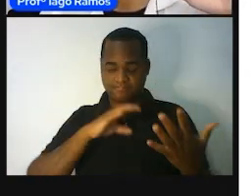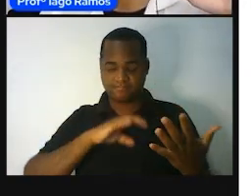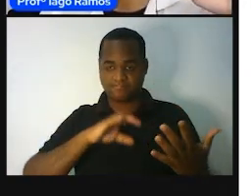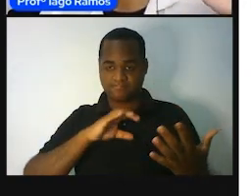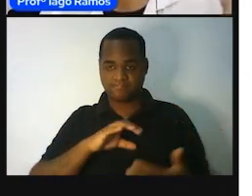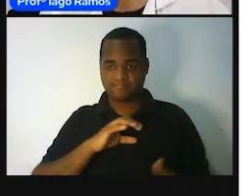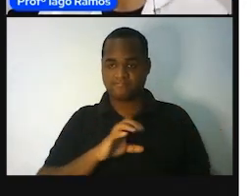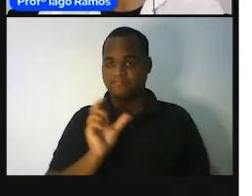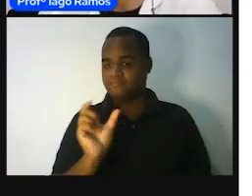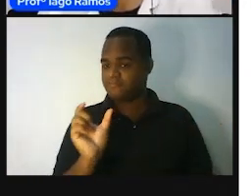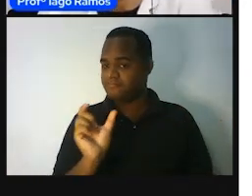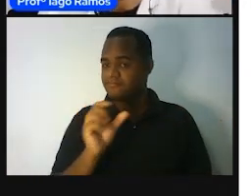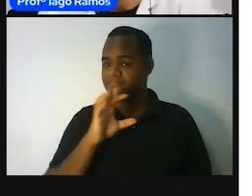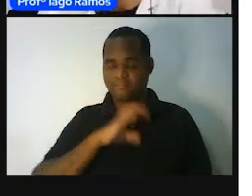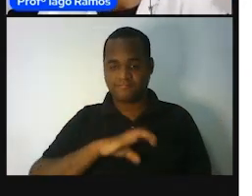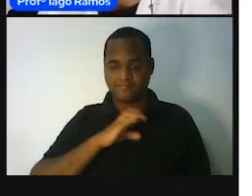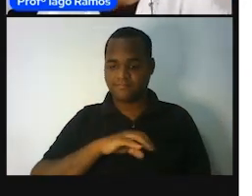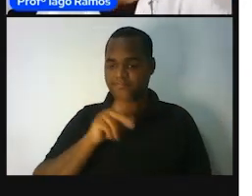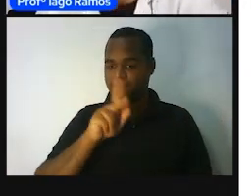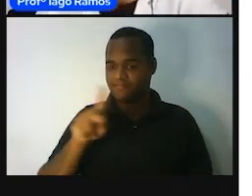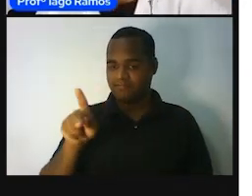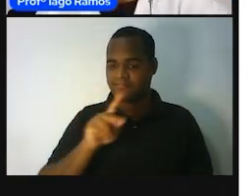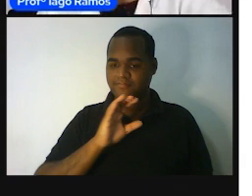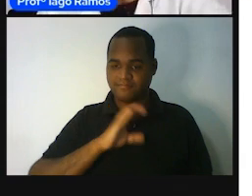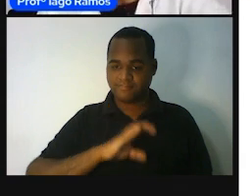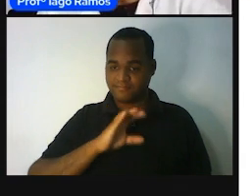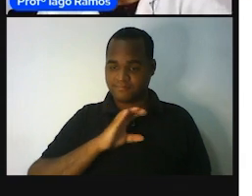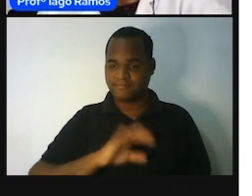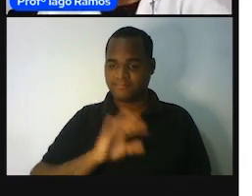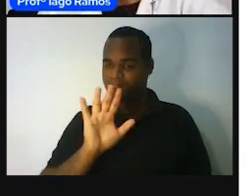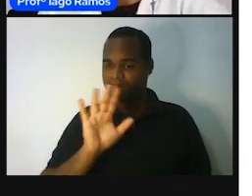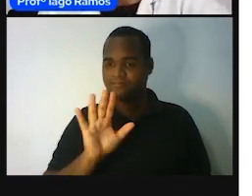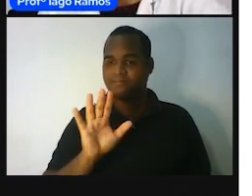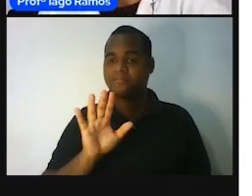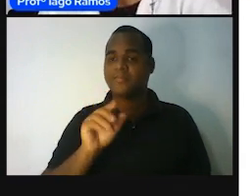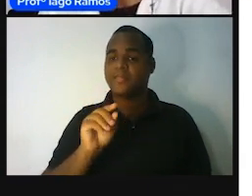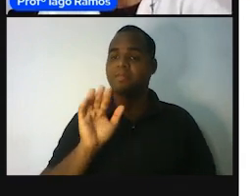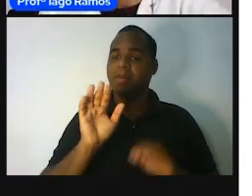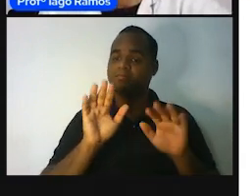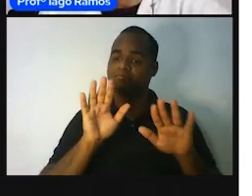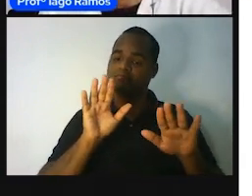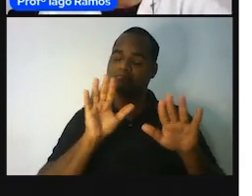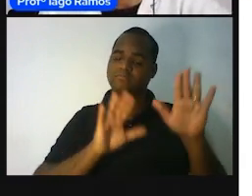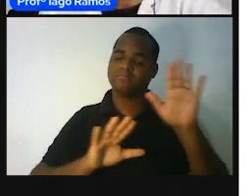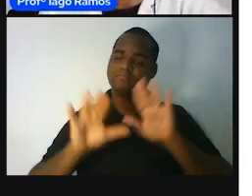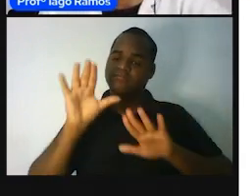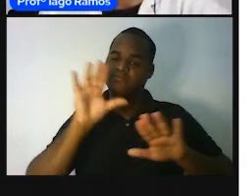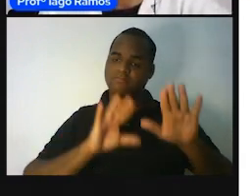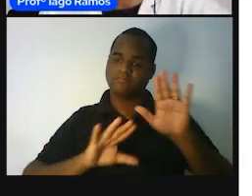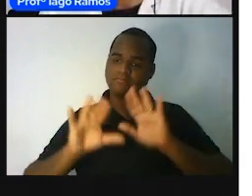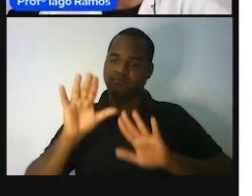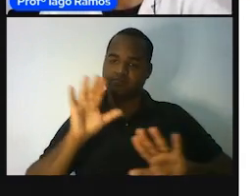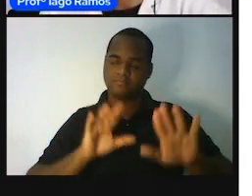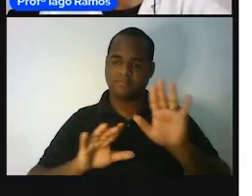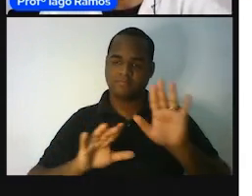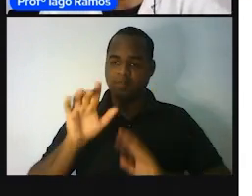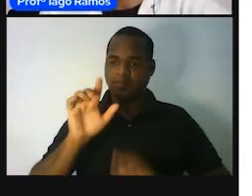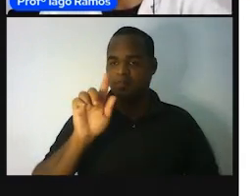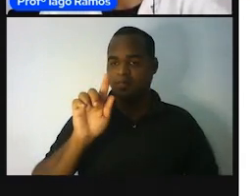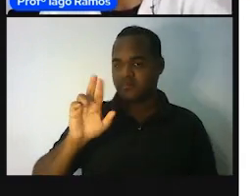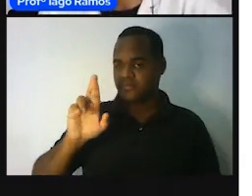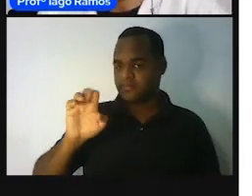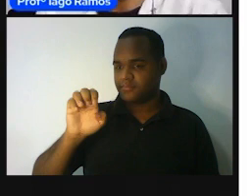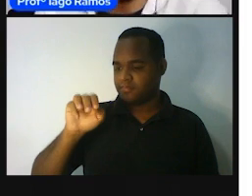eu não me falo, mas eu não mas eu me Cuidado, né? Porque, às vezes, a gente tem que